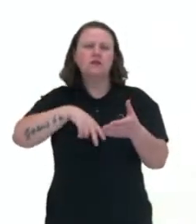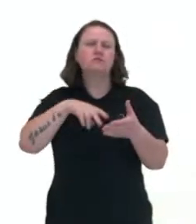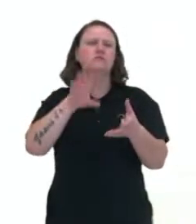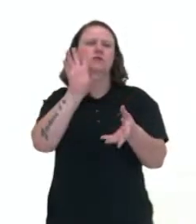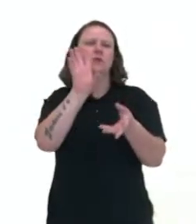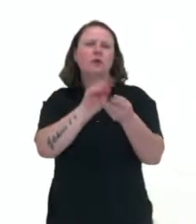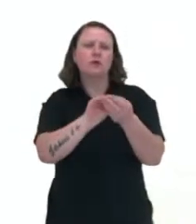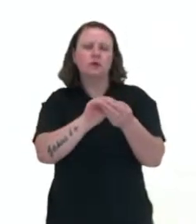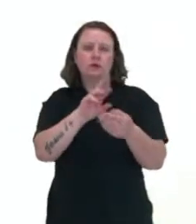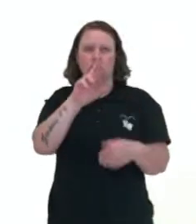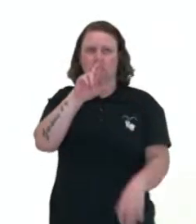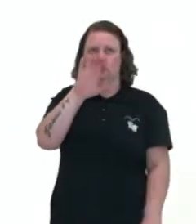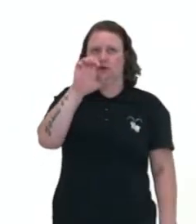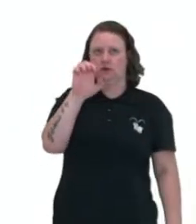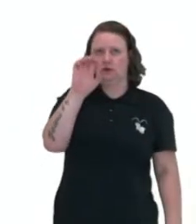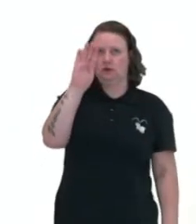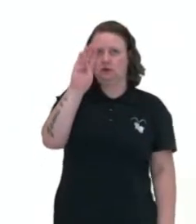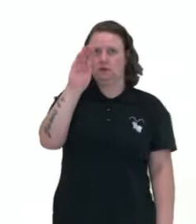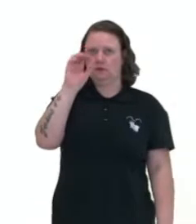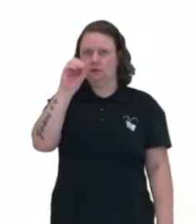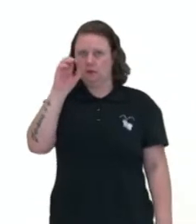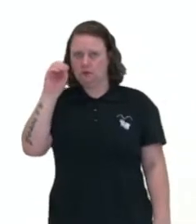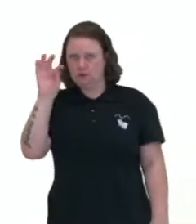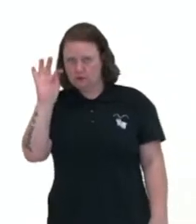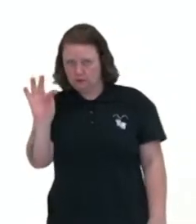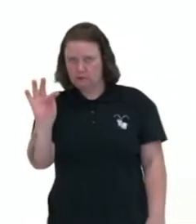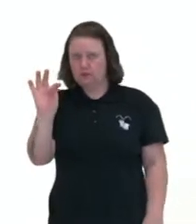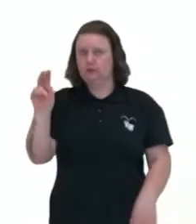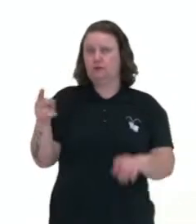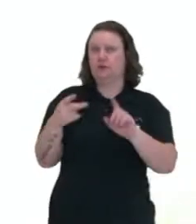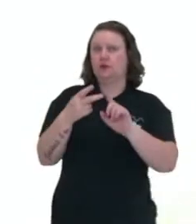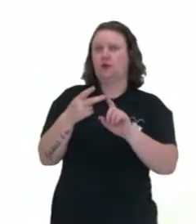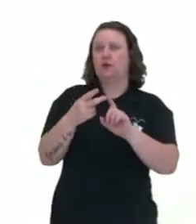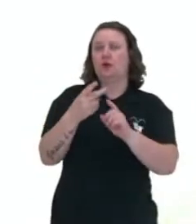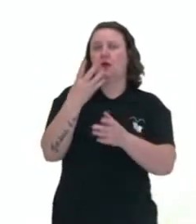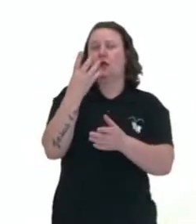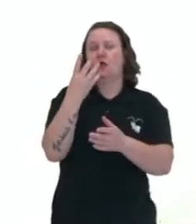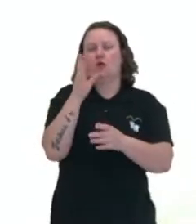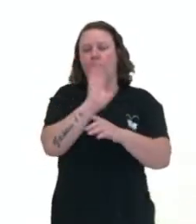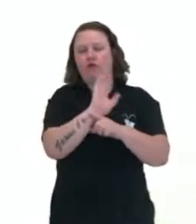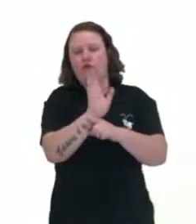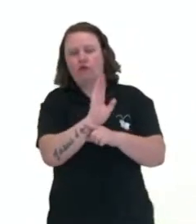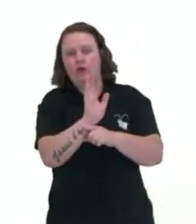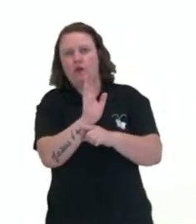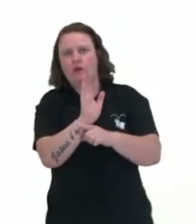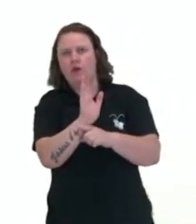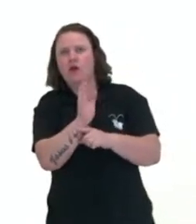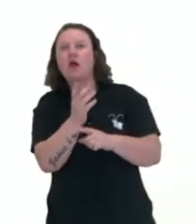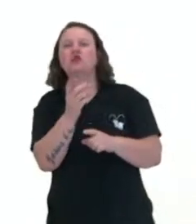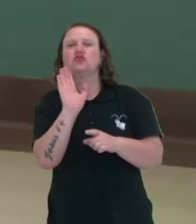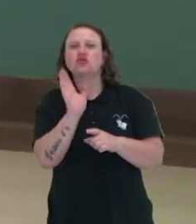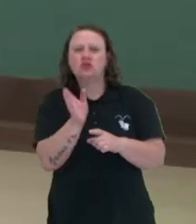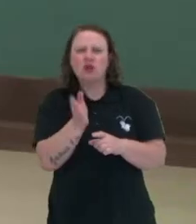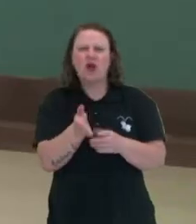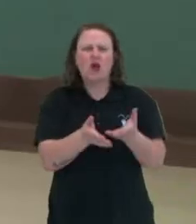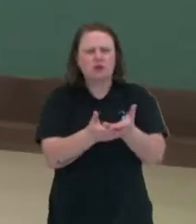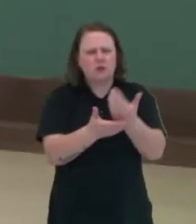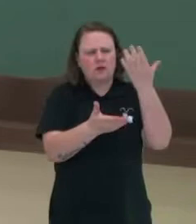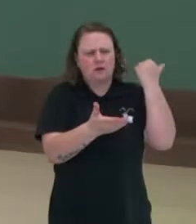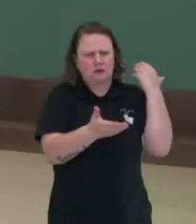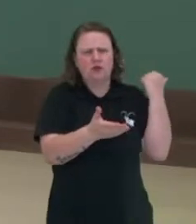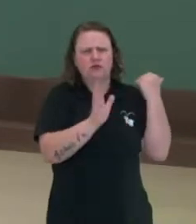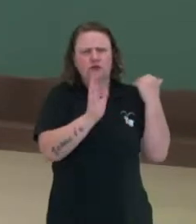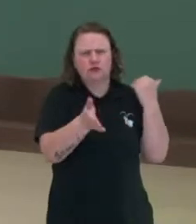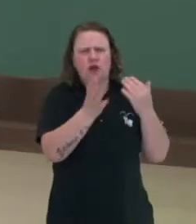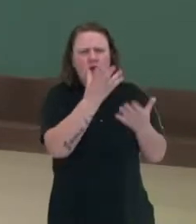o reboot, que é um termo usado quando o filme é refeito, sem levar em consideração que já existe um outro filme